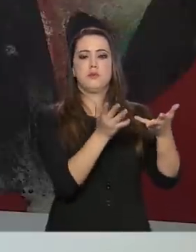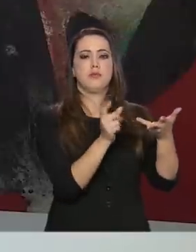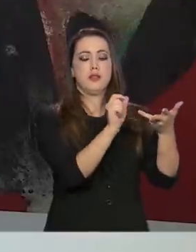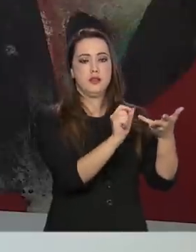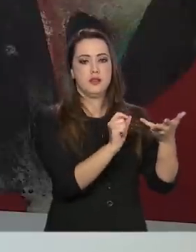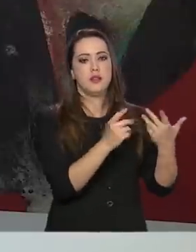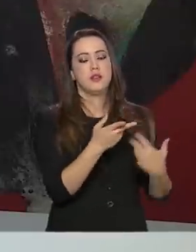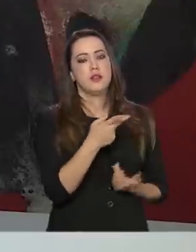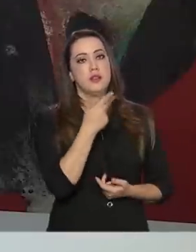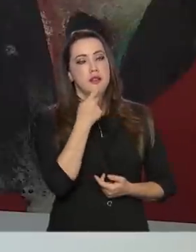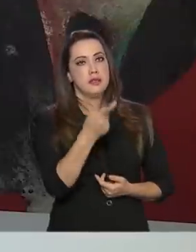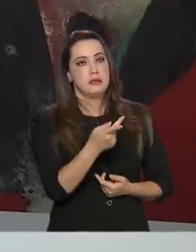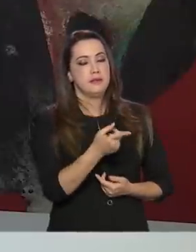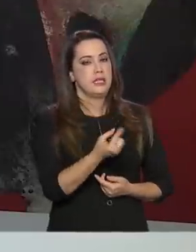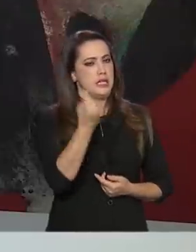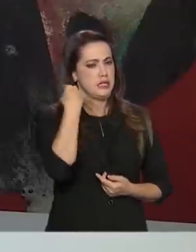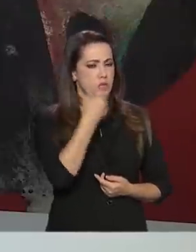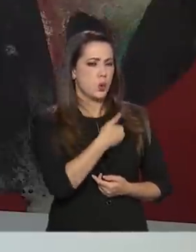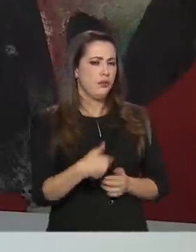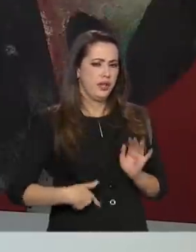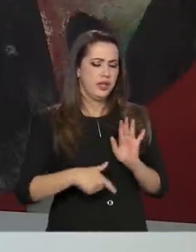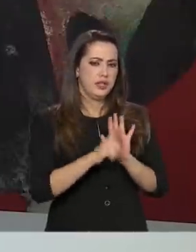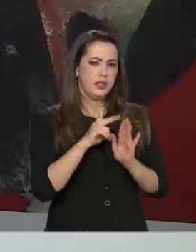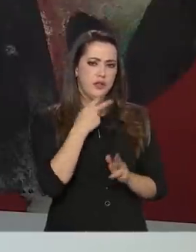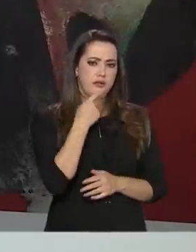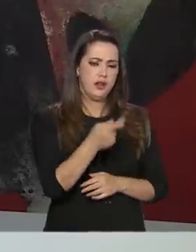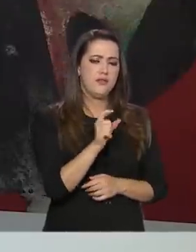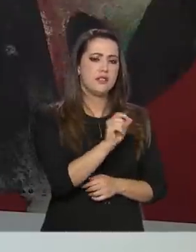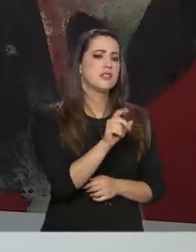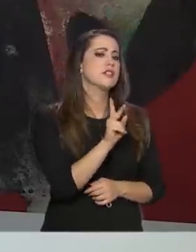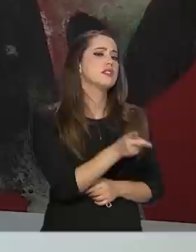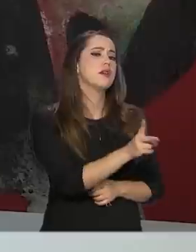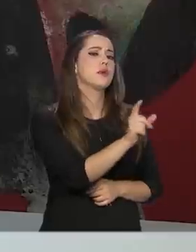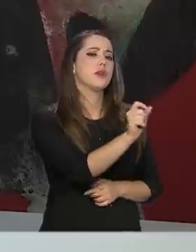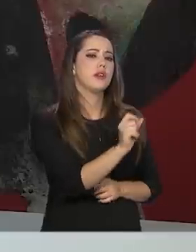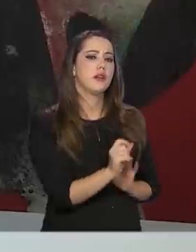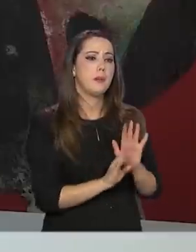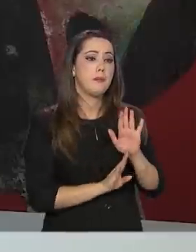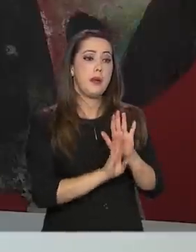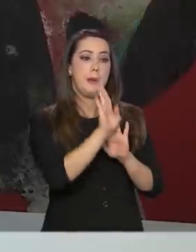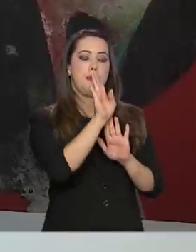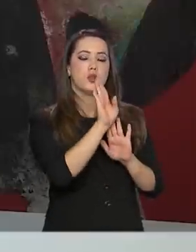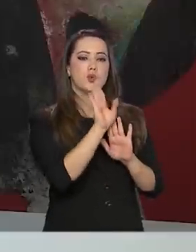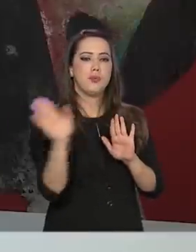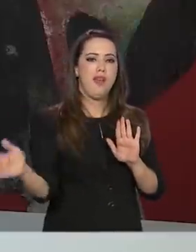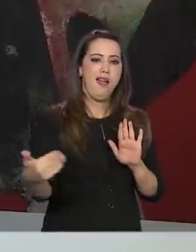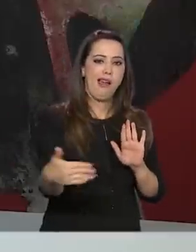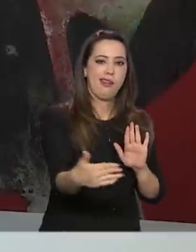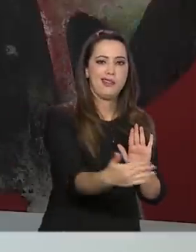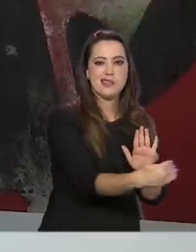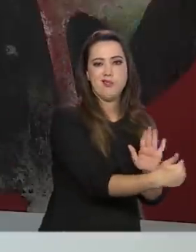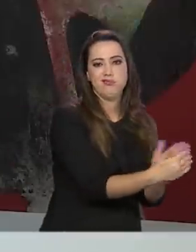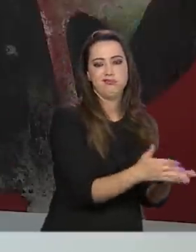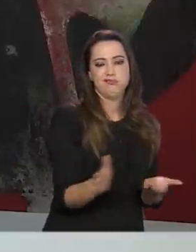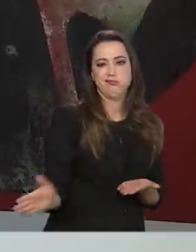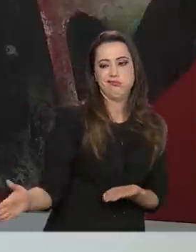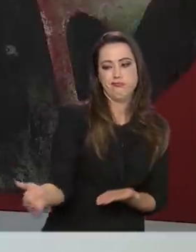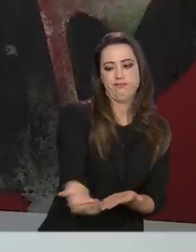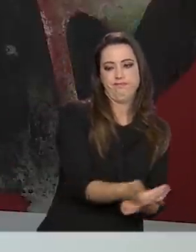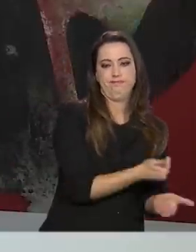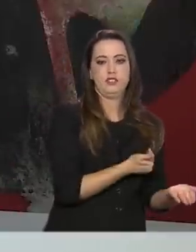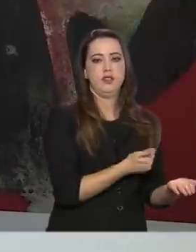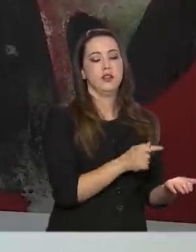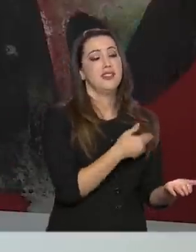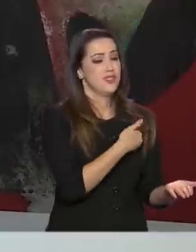tempos atrás, outros governos, ele pensava sempre na ideia de aumentar a arrecadação. E esse governo não pensa em